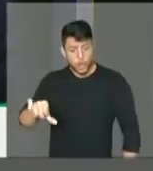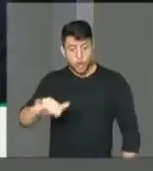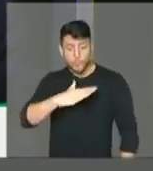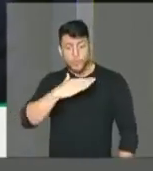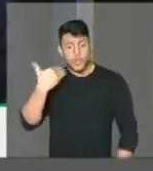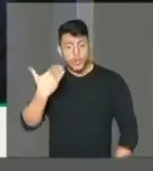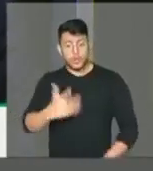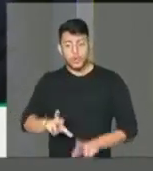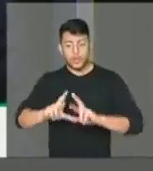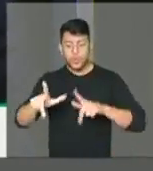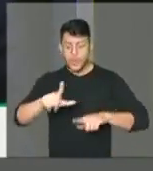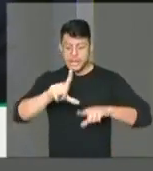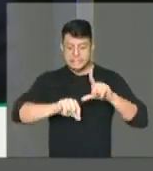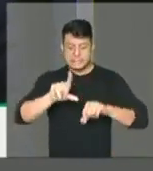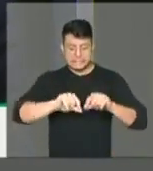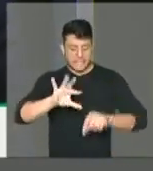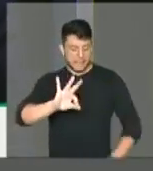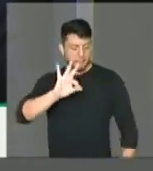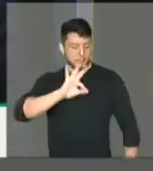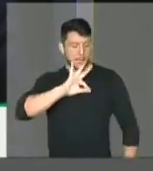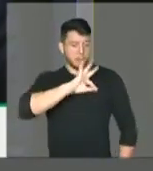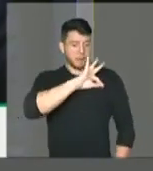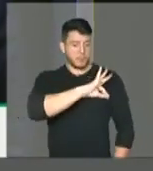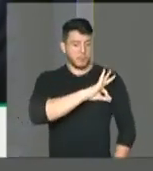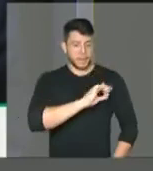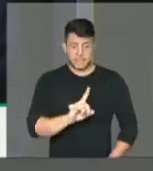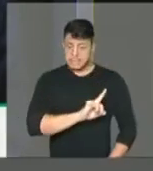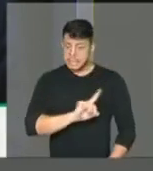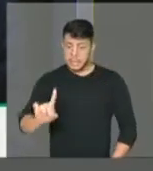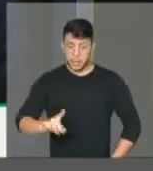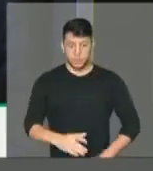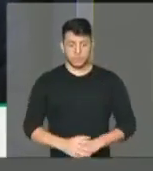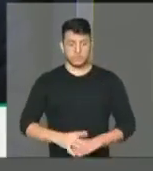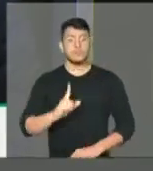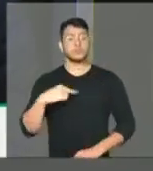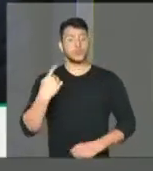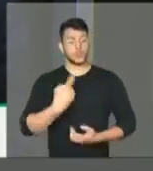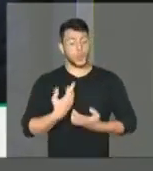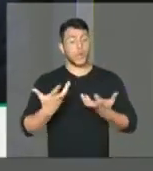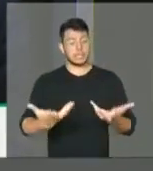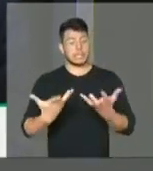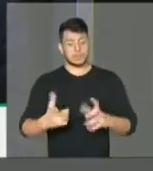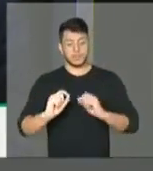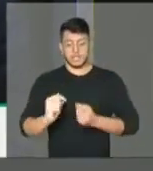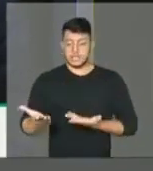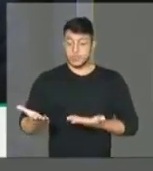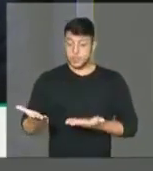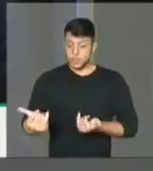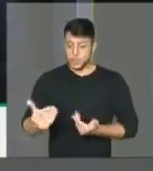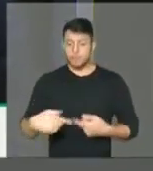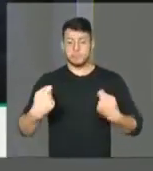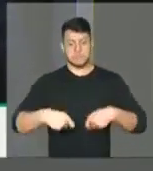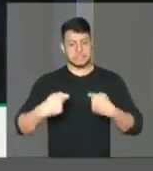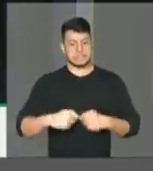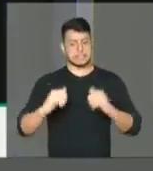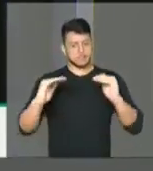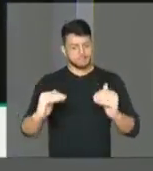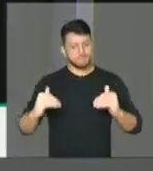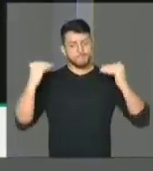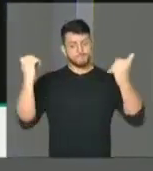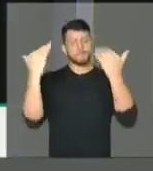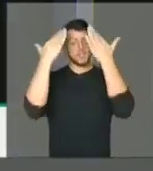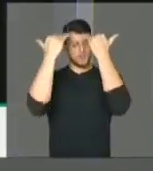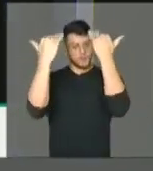farda. Nós queremos que a juventude negra, pobre, moradora de favela, vire estrela, mas não estrela de uma farda. A gente precisa